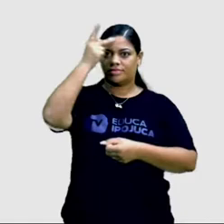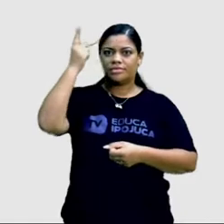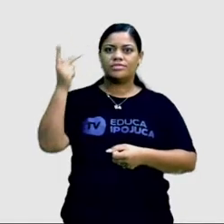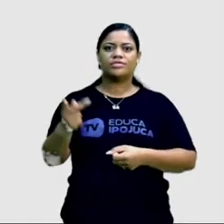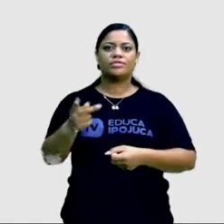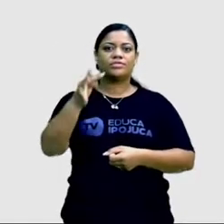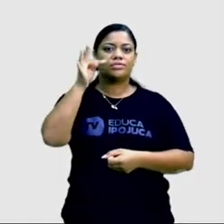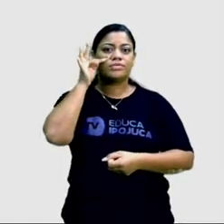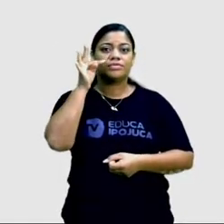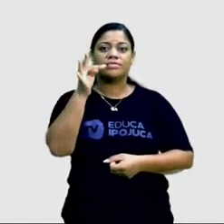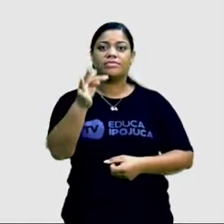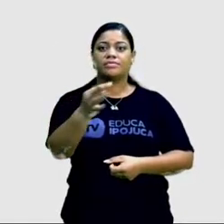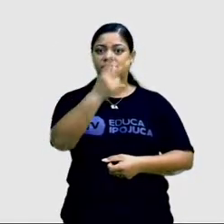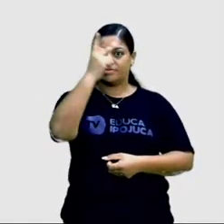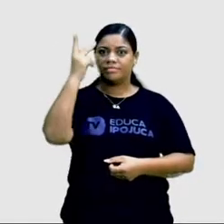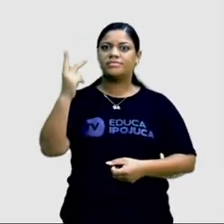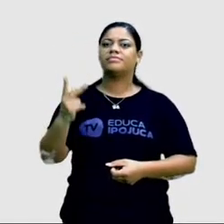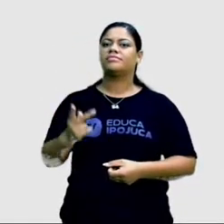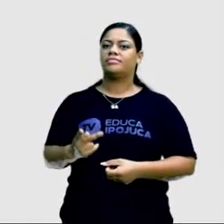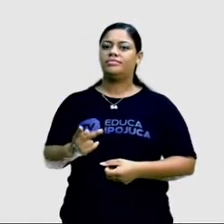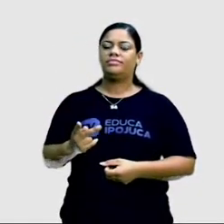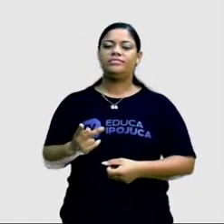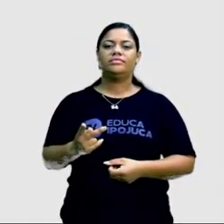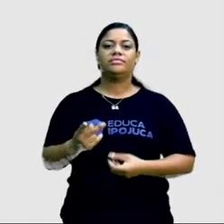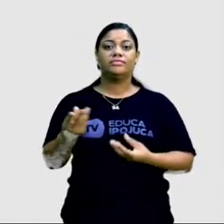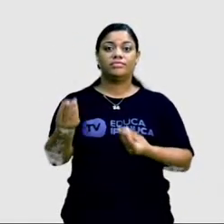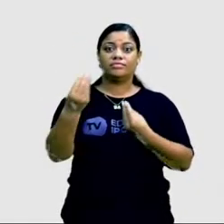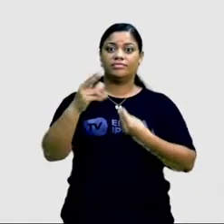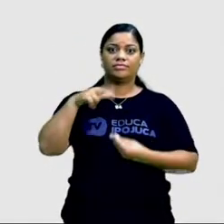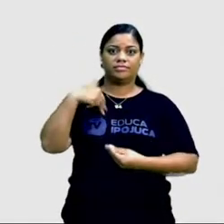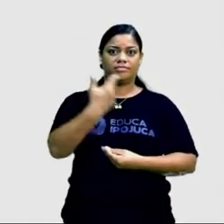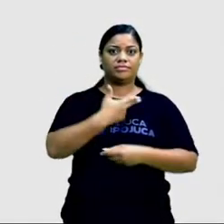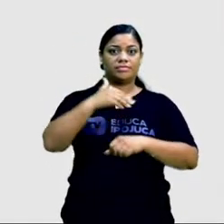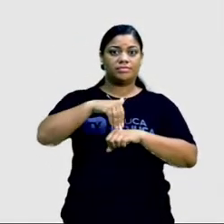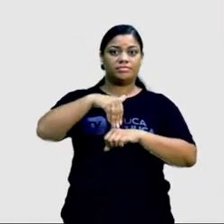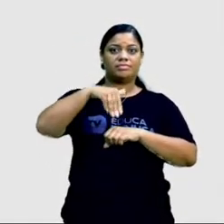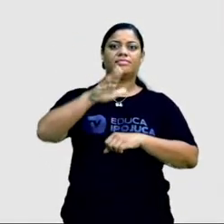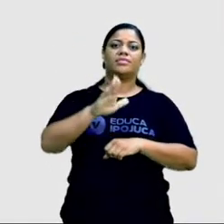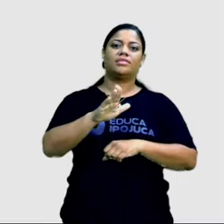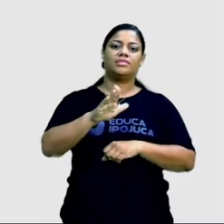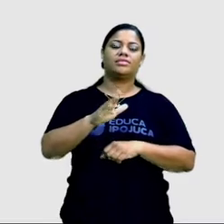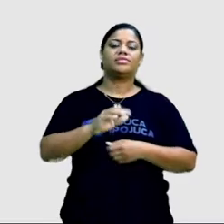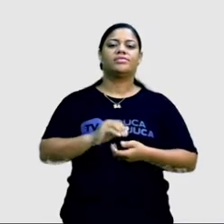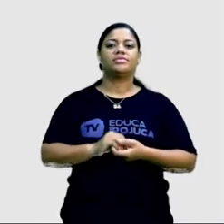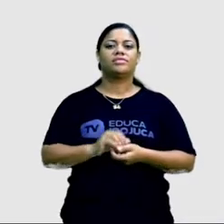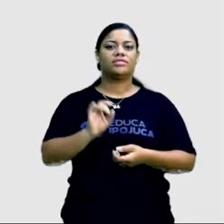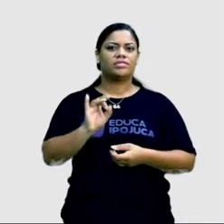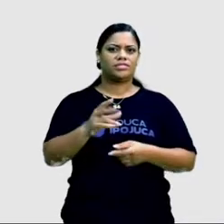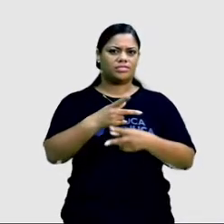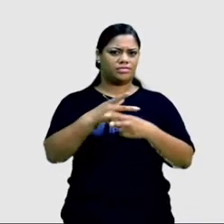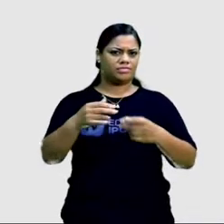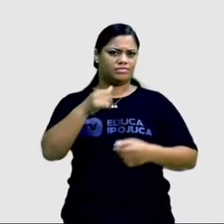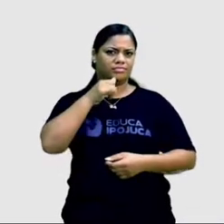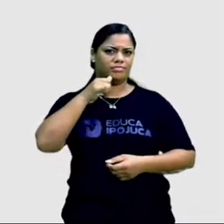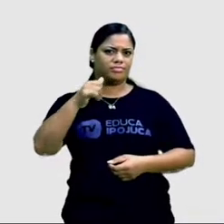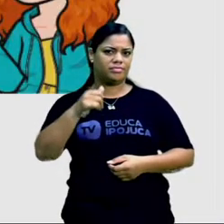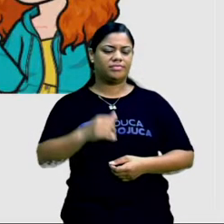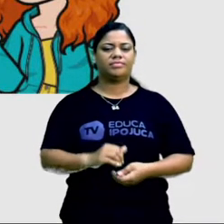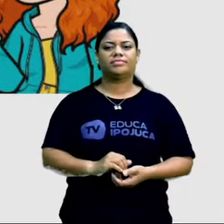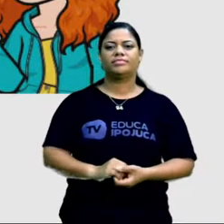testemunhos. E aí traz para a gente algo a mais do que apenas os fatos trazidos na notícia.